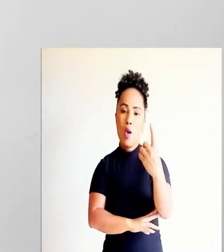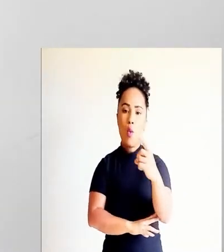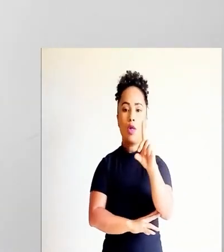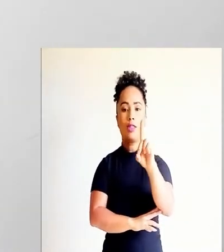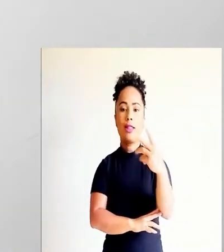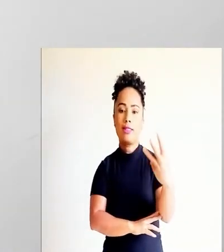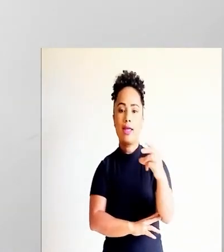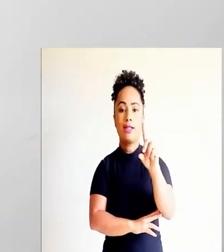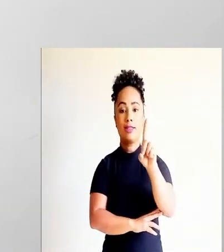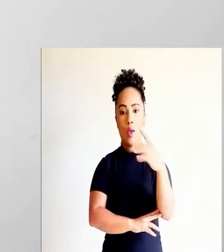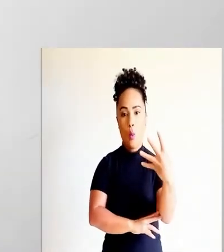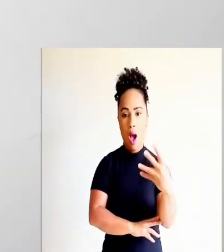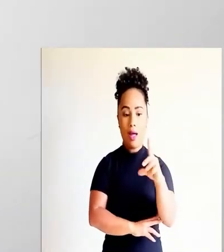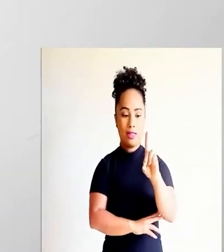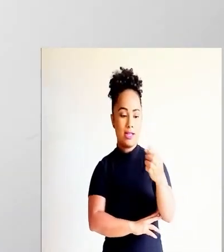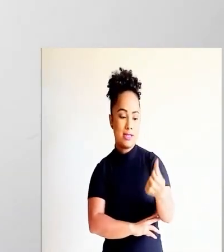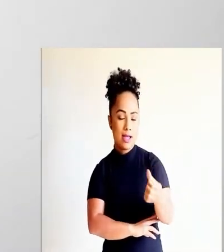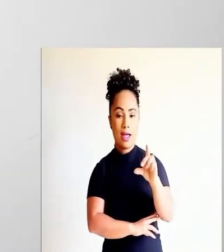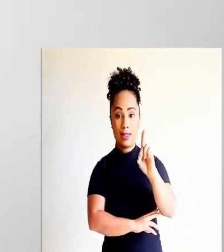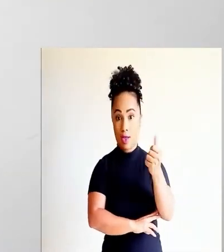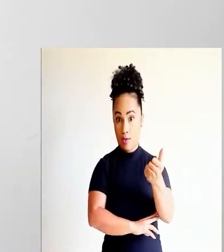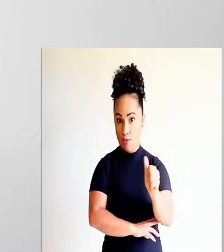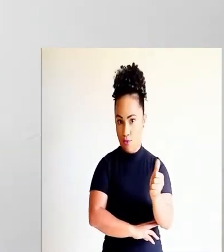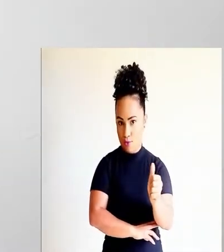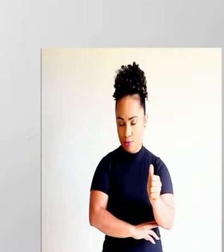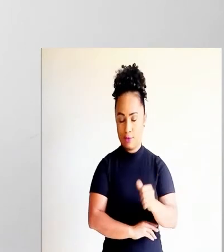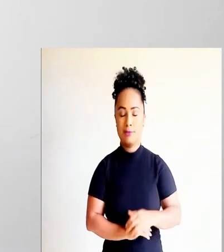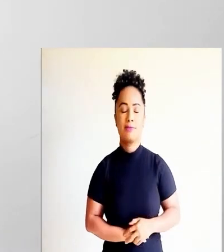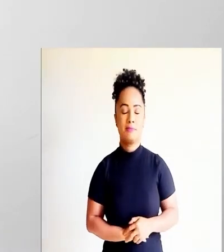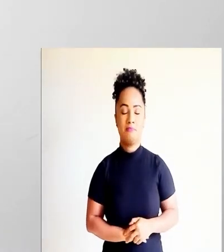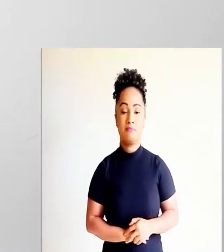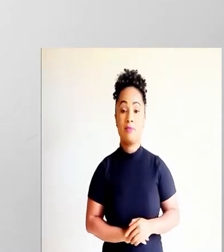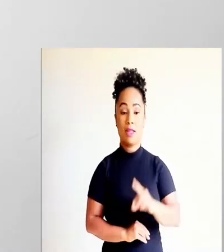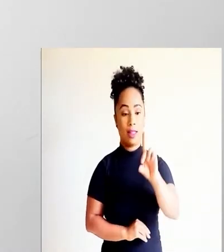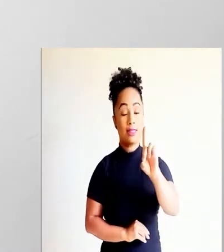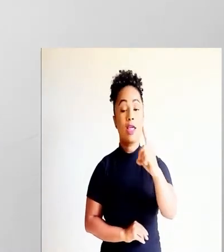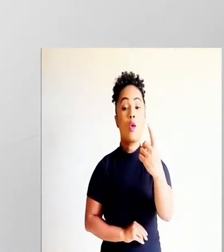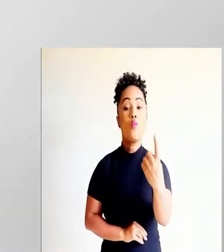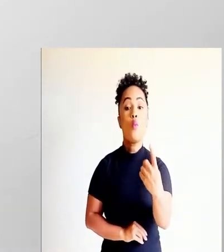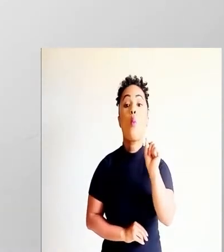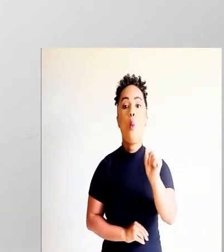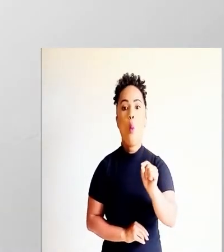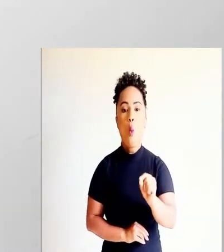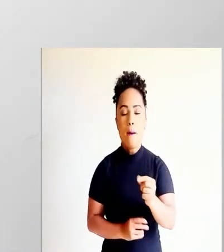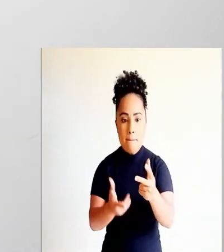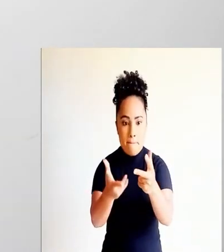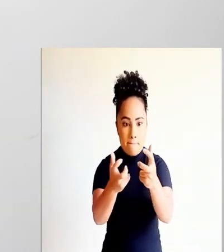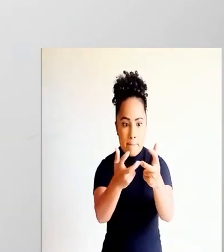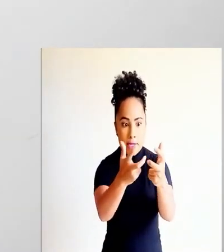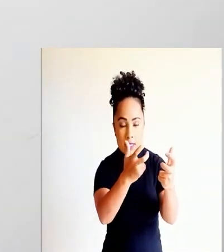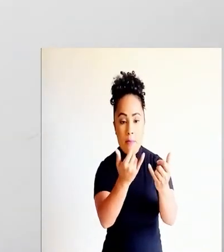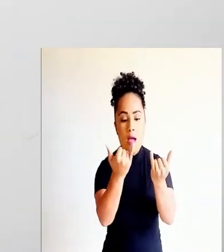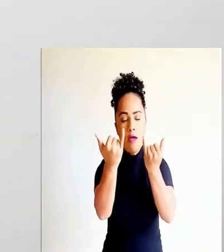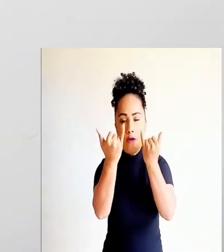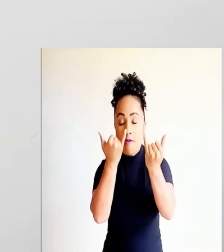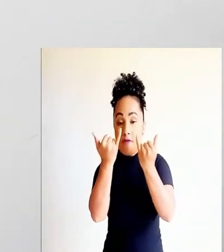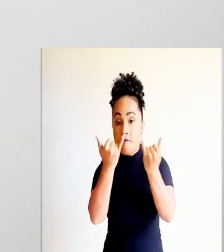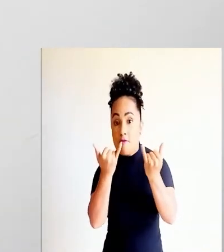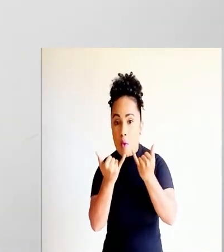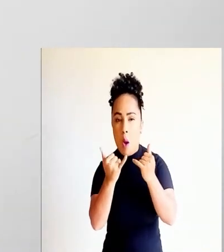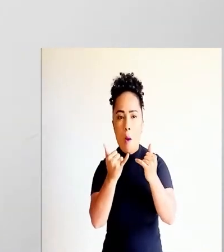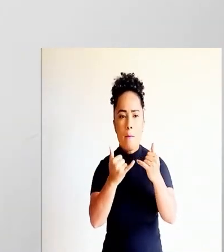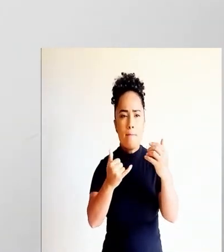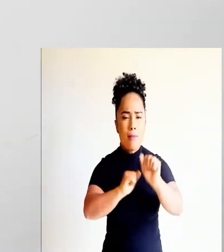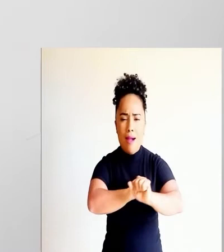temos descritores D1, D3, D4, D6 e D11. Vamos lá. O descritor 1 é localizar